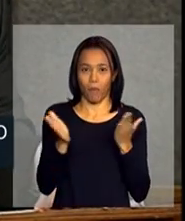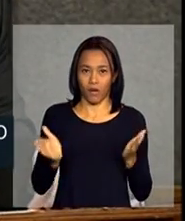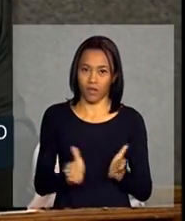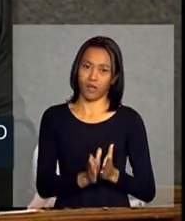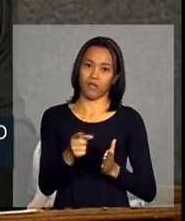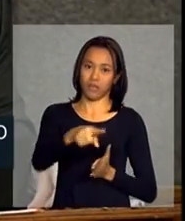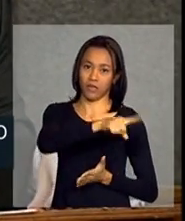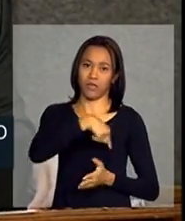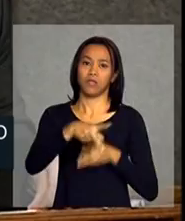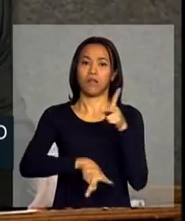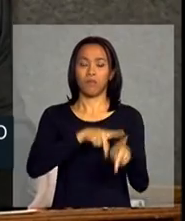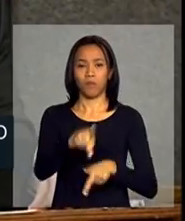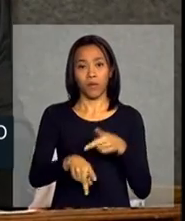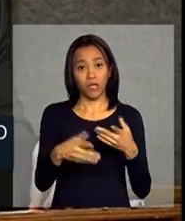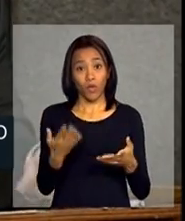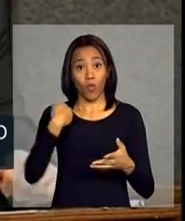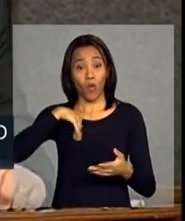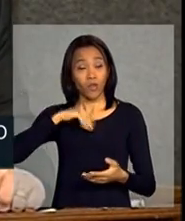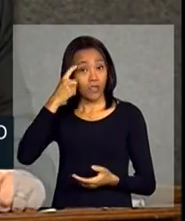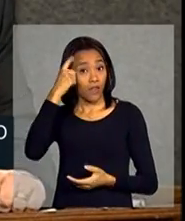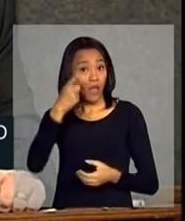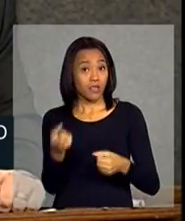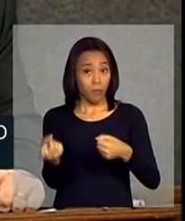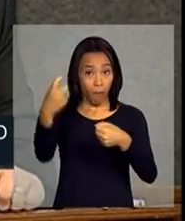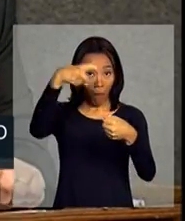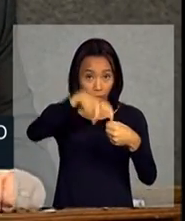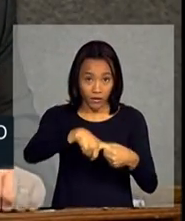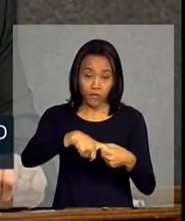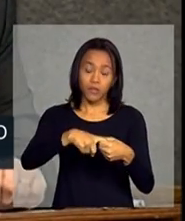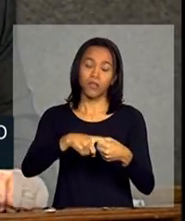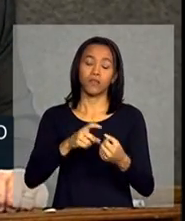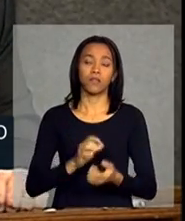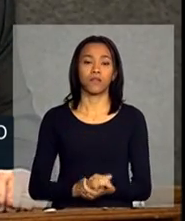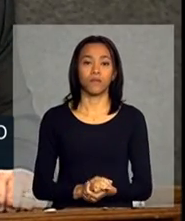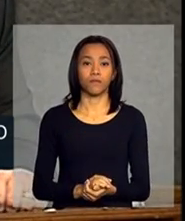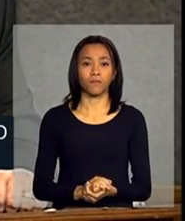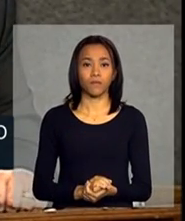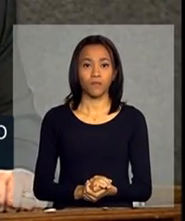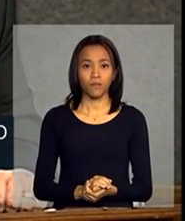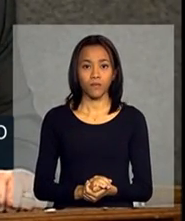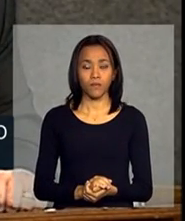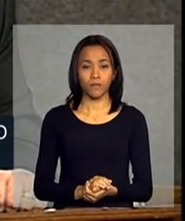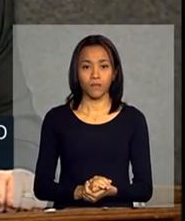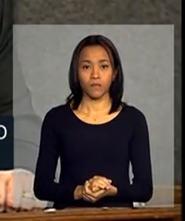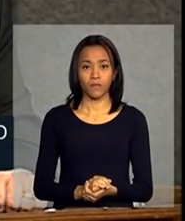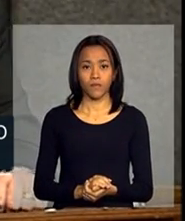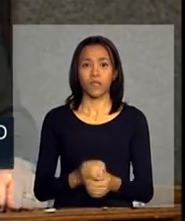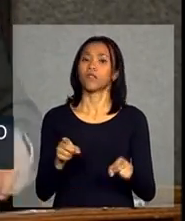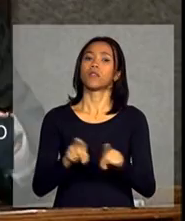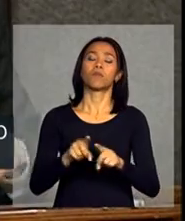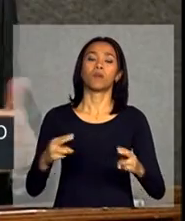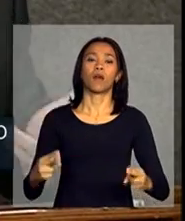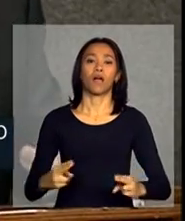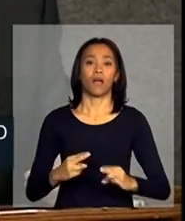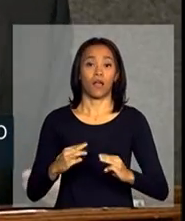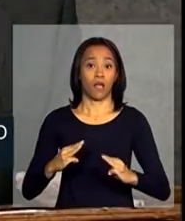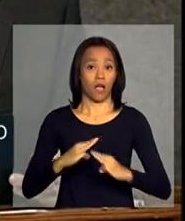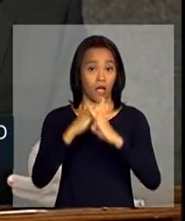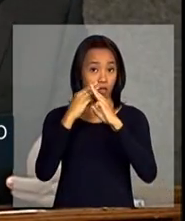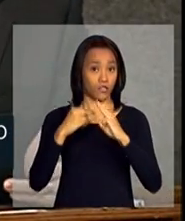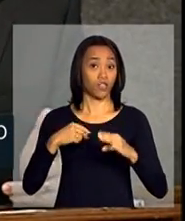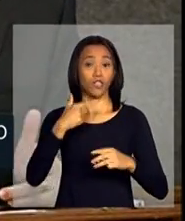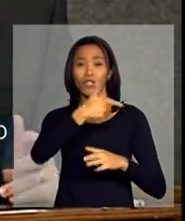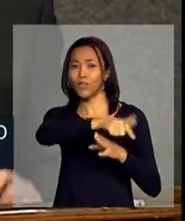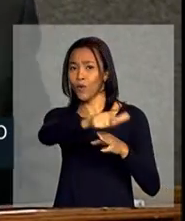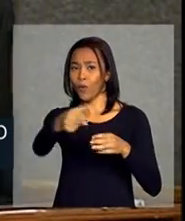a ideia, nesta parceria com a SAI, com a Caixa Econômica Federal e outros